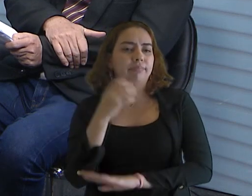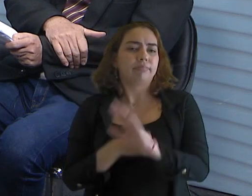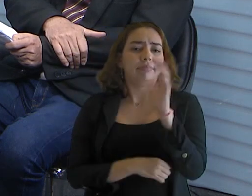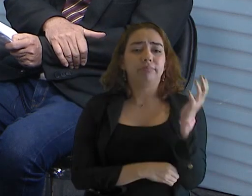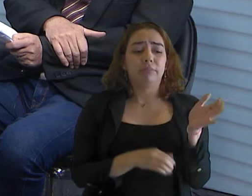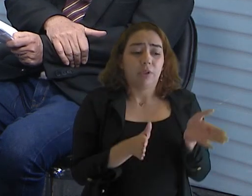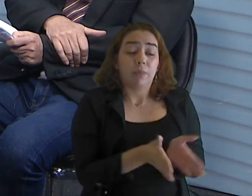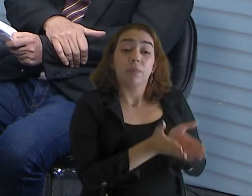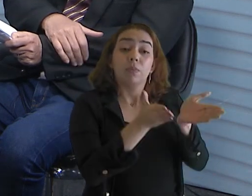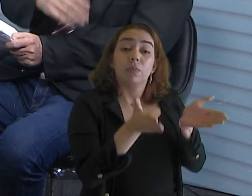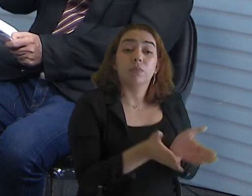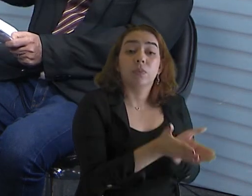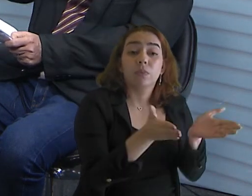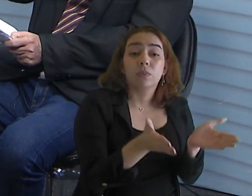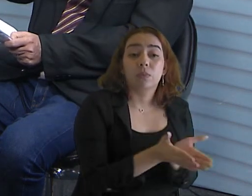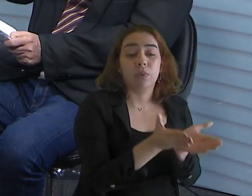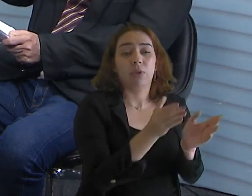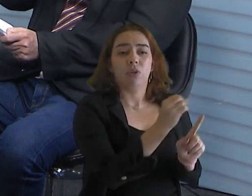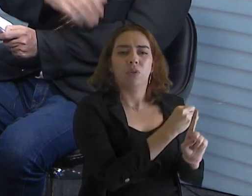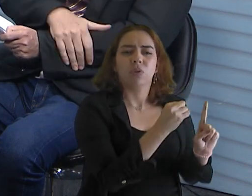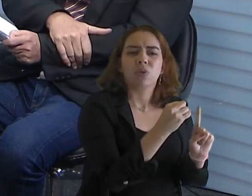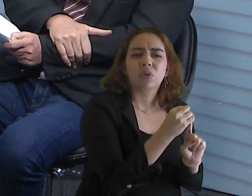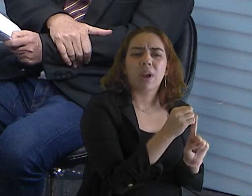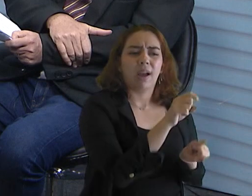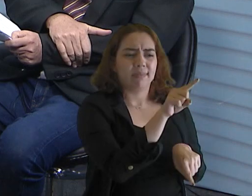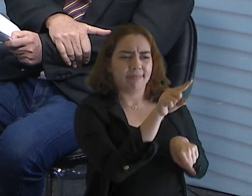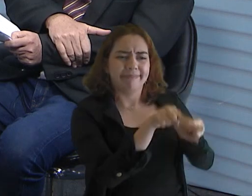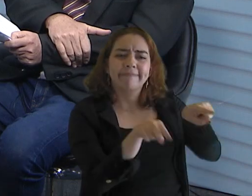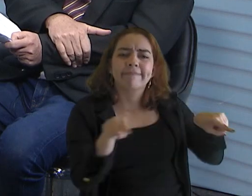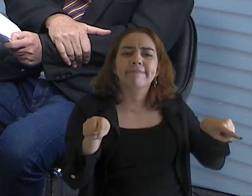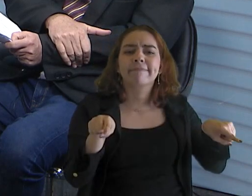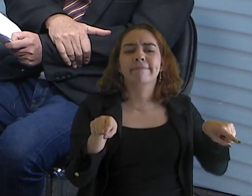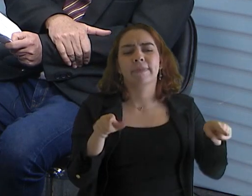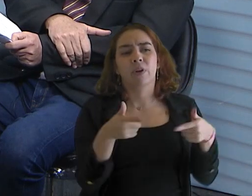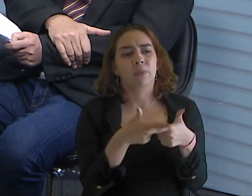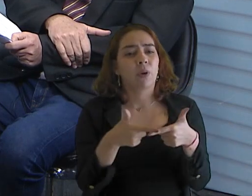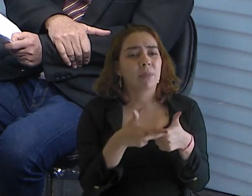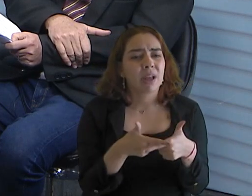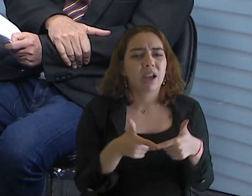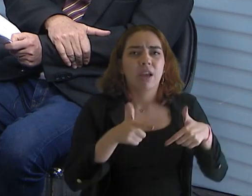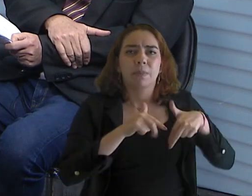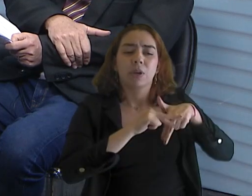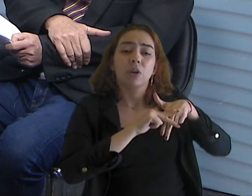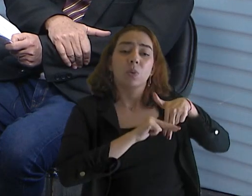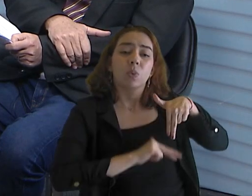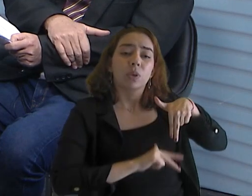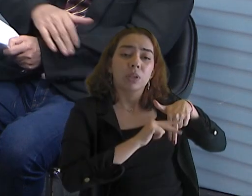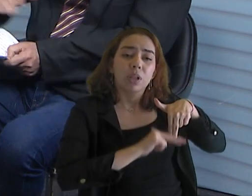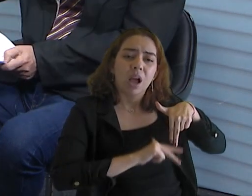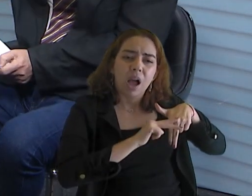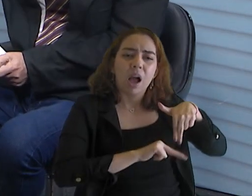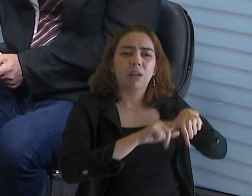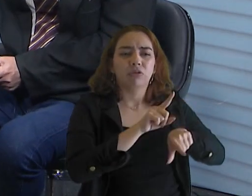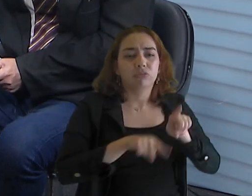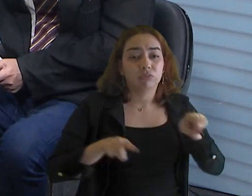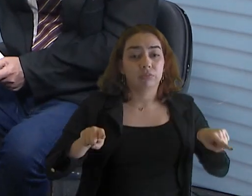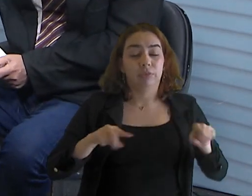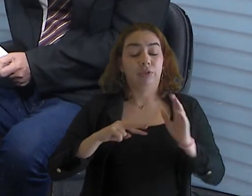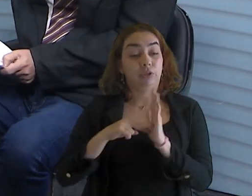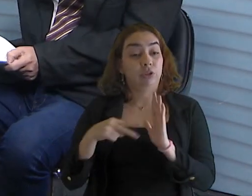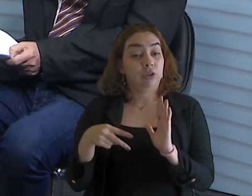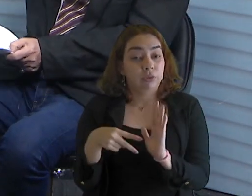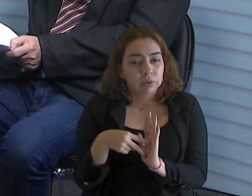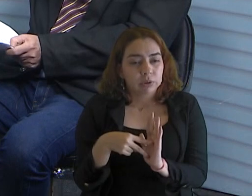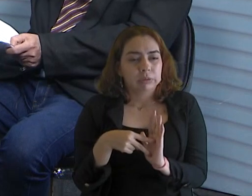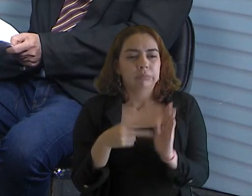pobreza, perpassa desigualdade, perpassa equidade de gênero. Porque o Tribunal, para além de fiscalizar aquela